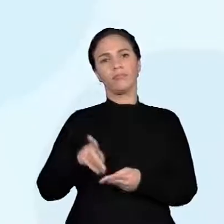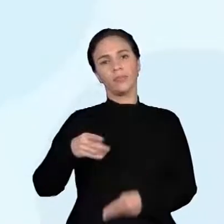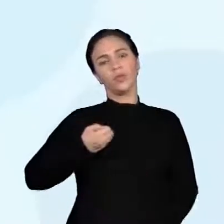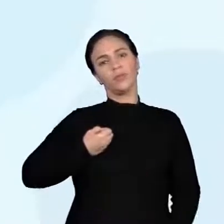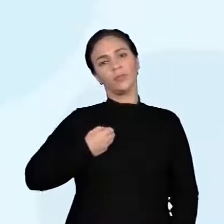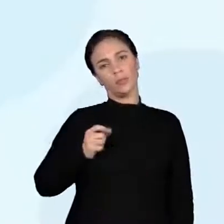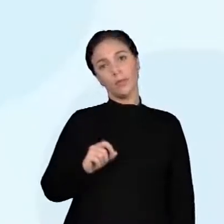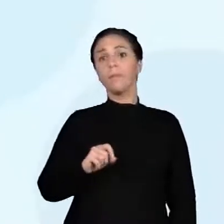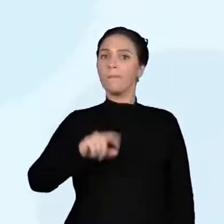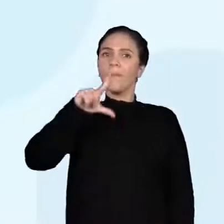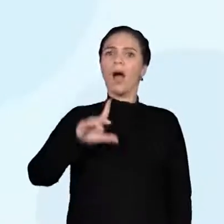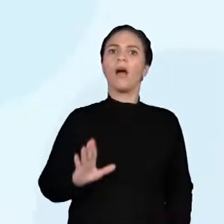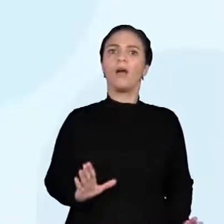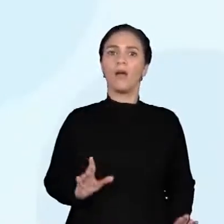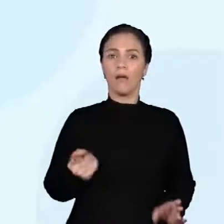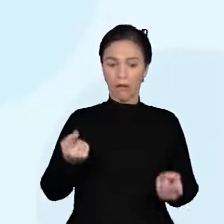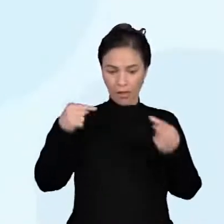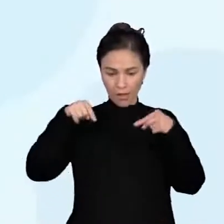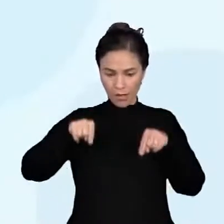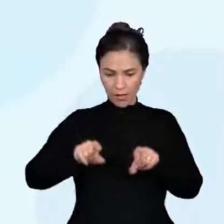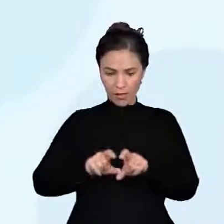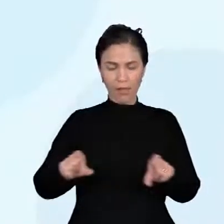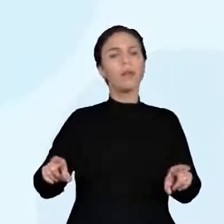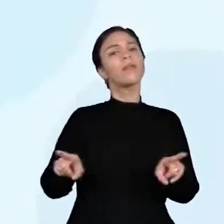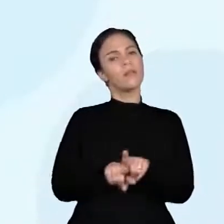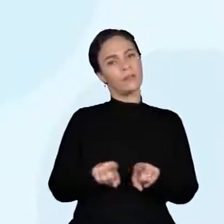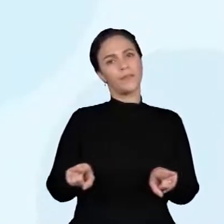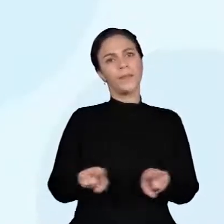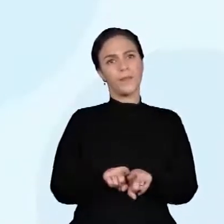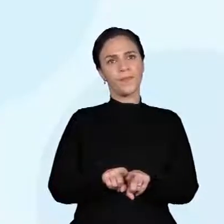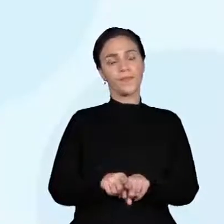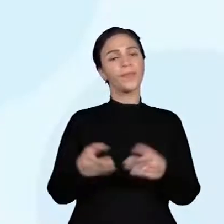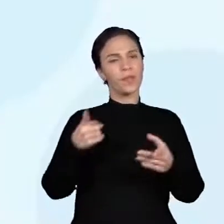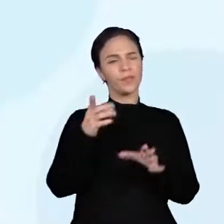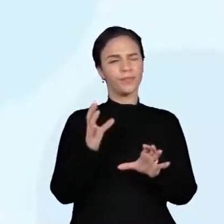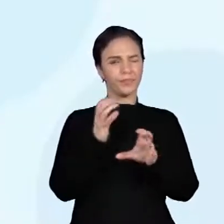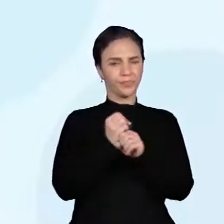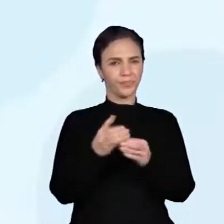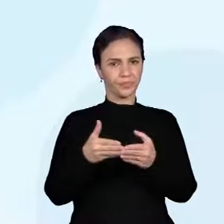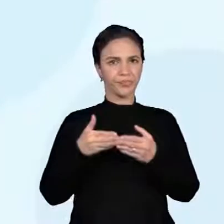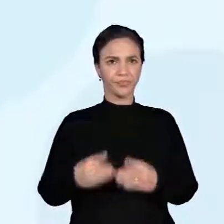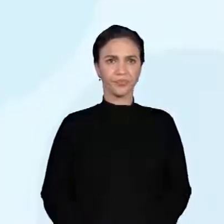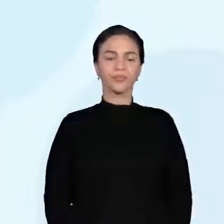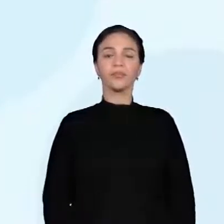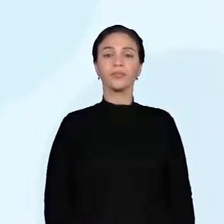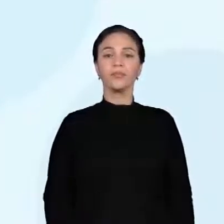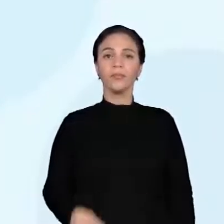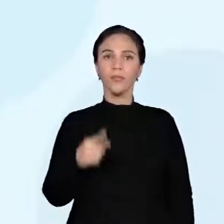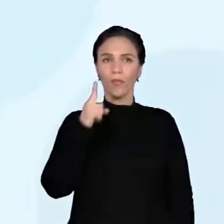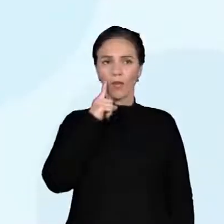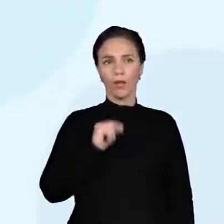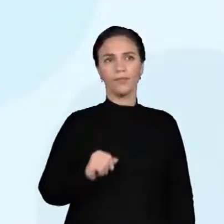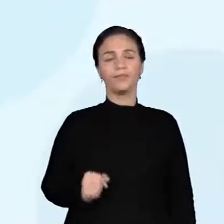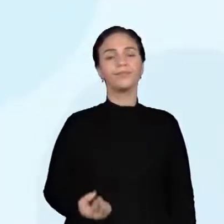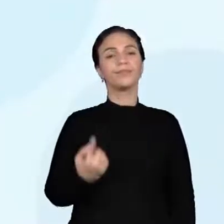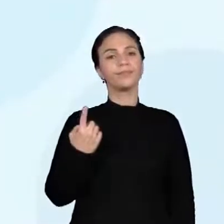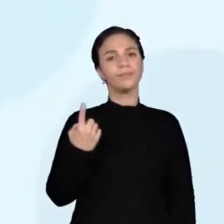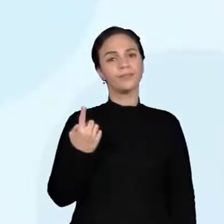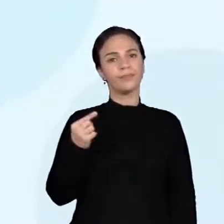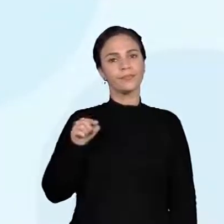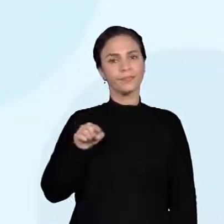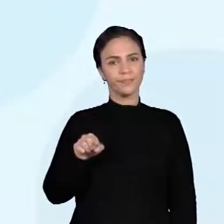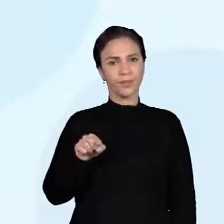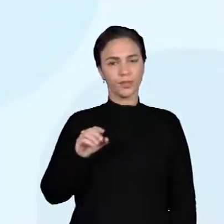pode dar menor lá embaixo. Vamos concluir? Agora você pode fazer a soma. Pegue 1.050